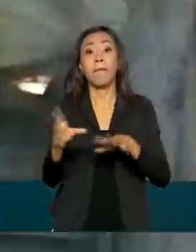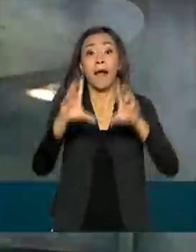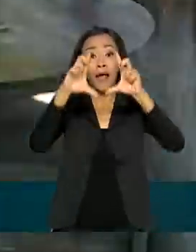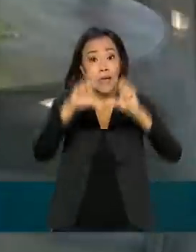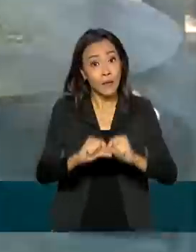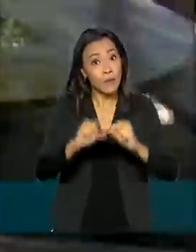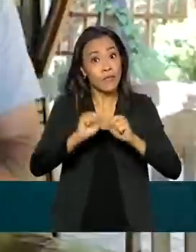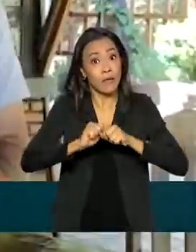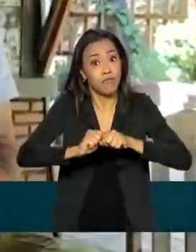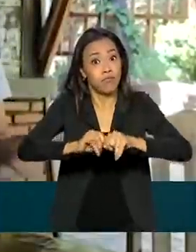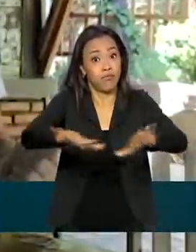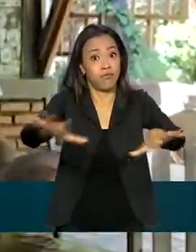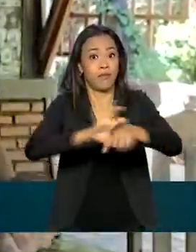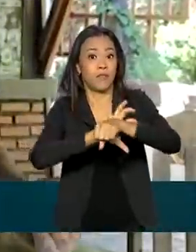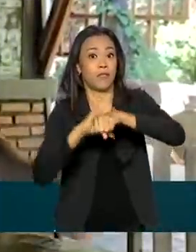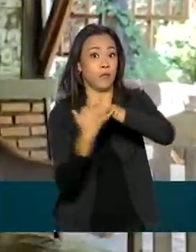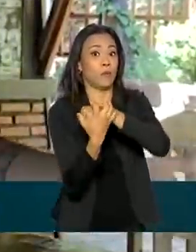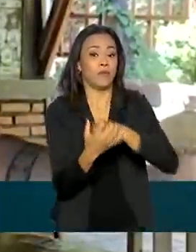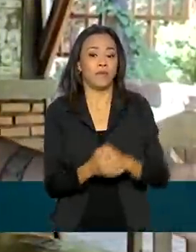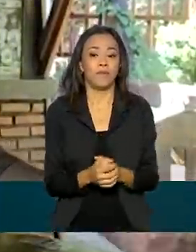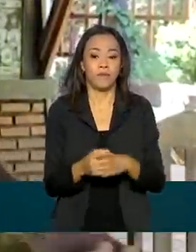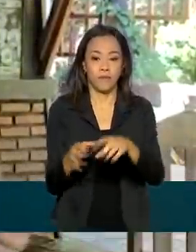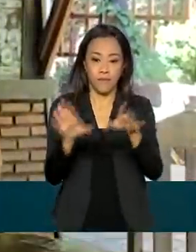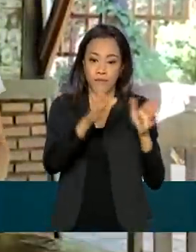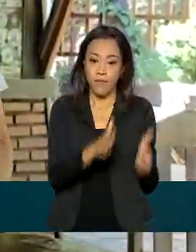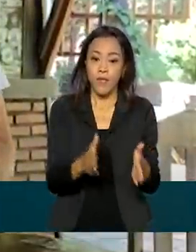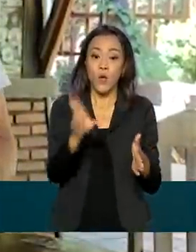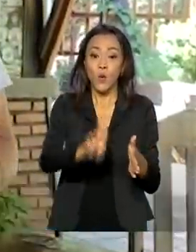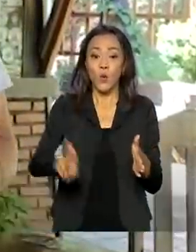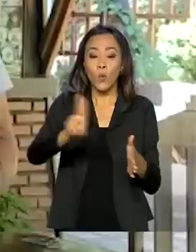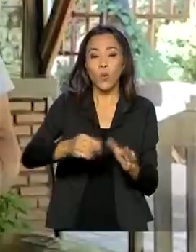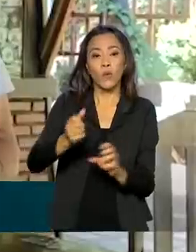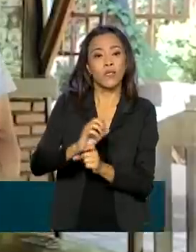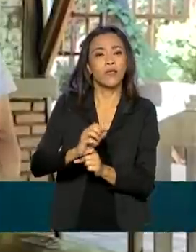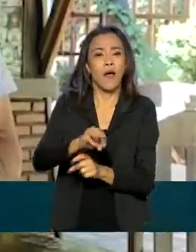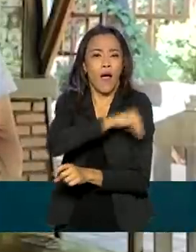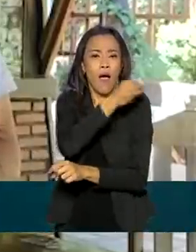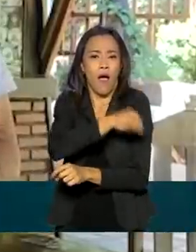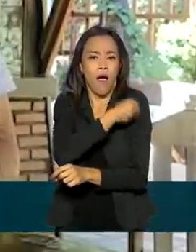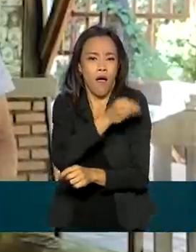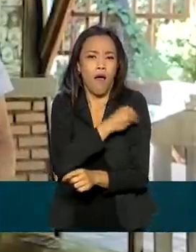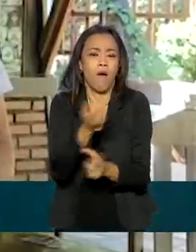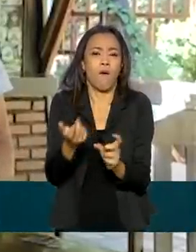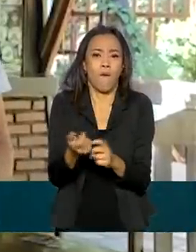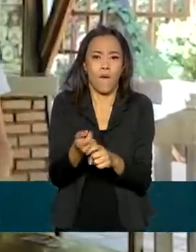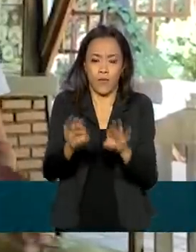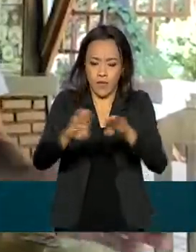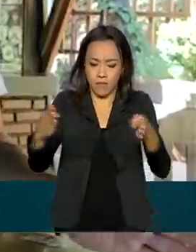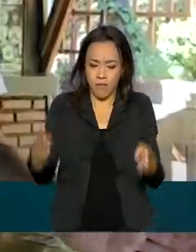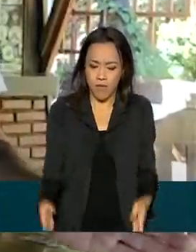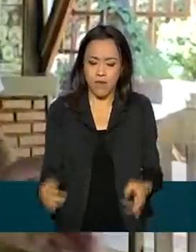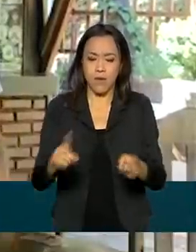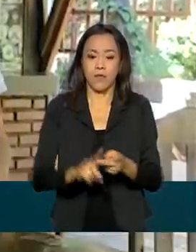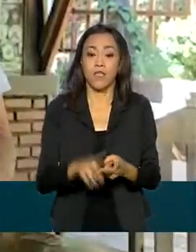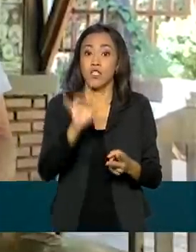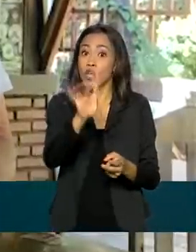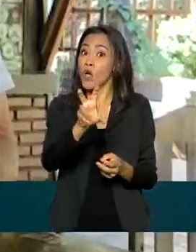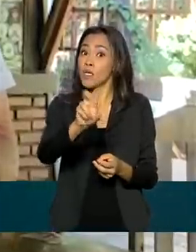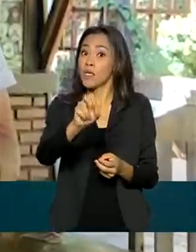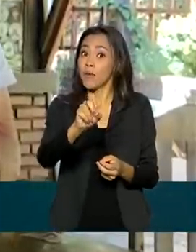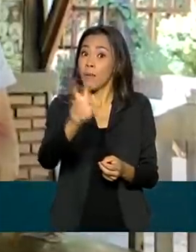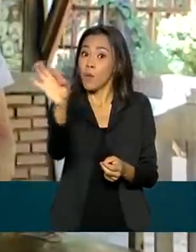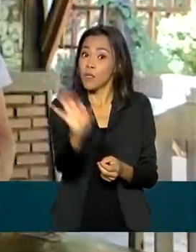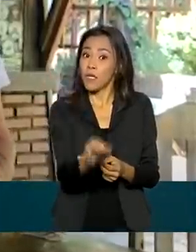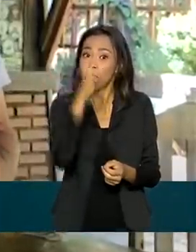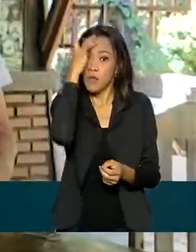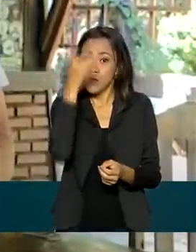Covid-19. A gente usa álcool gel nas mesas. A limitação de clientes aqui é só 50%